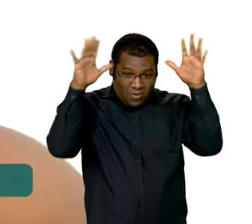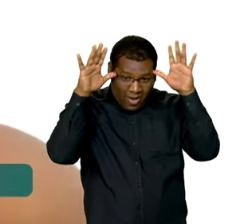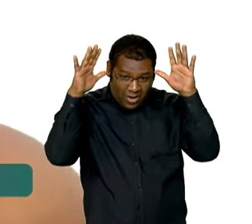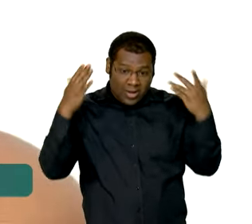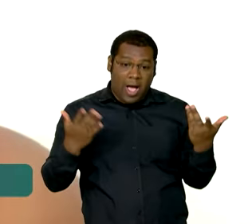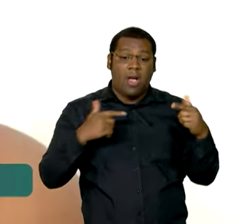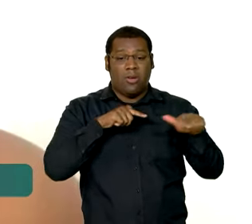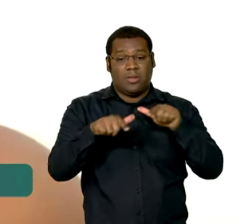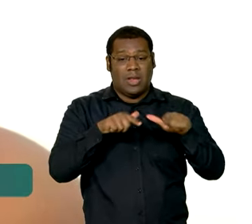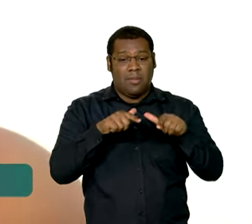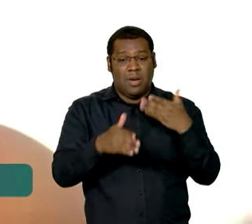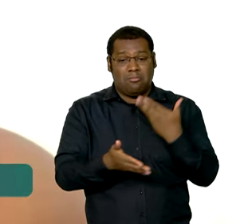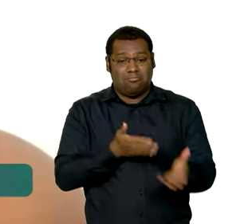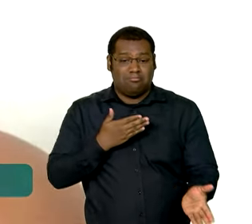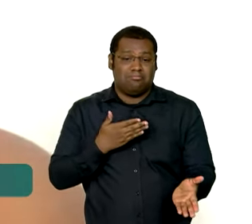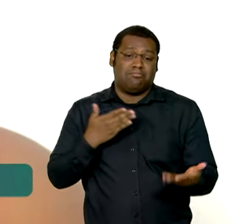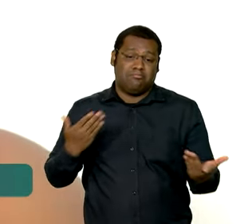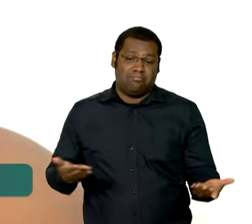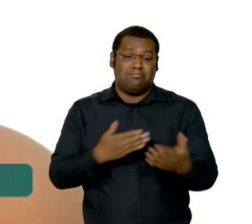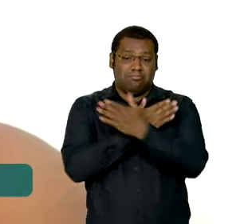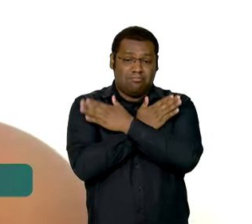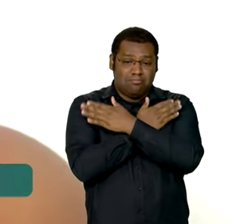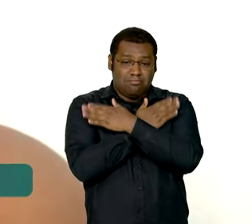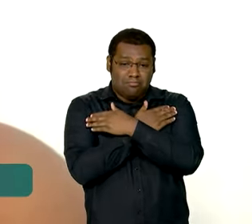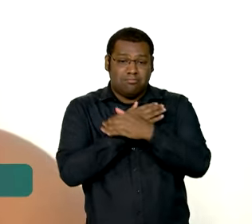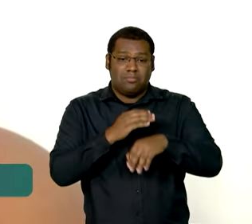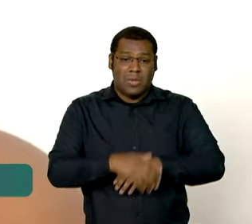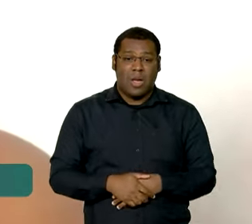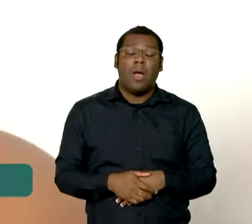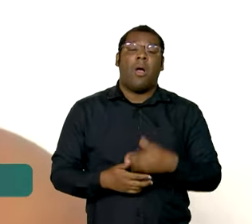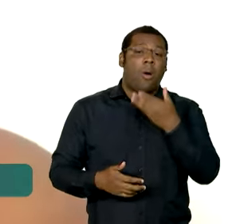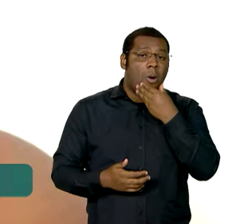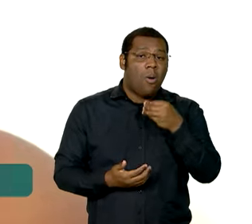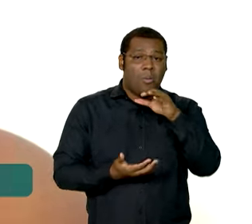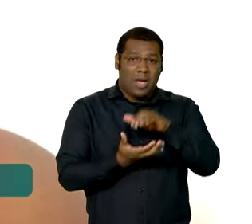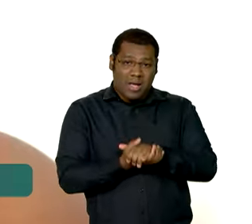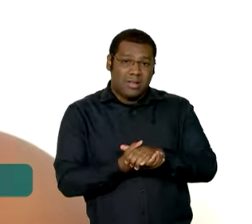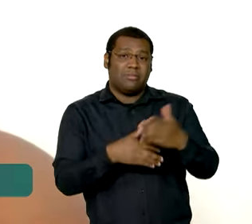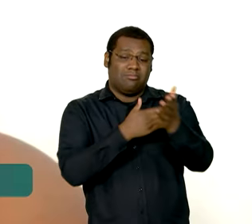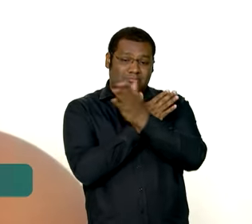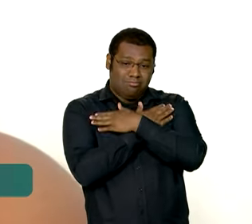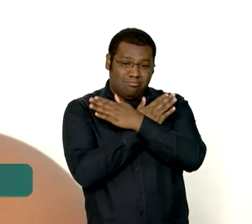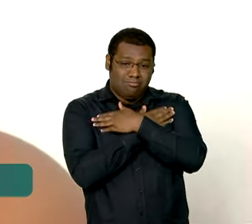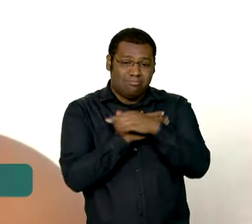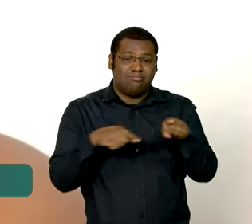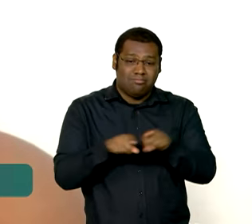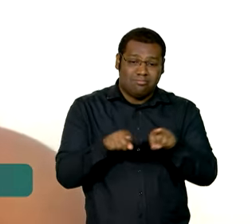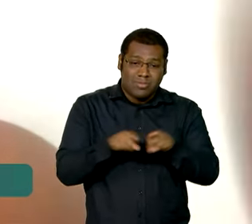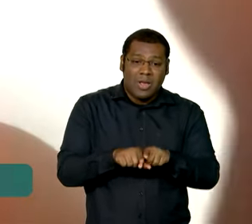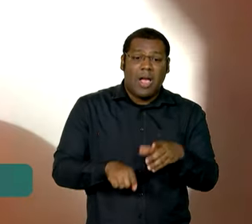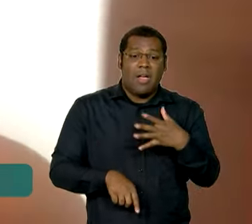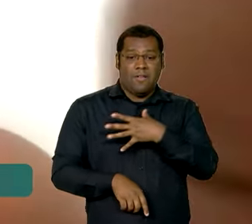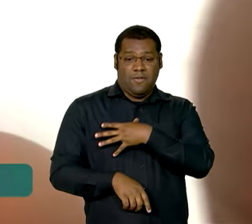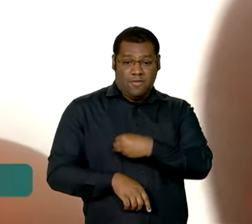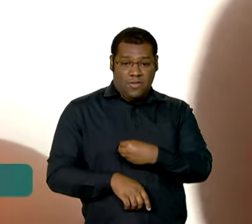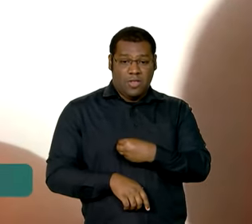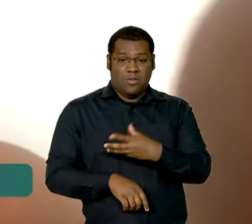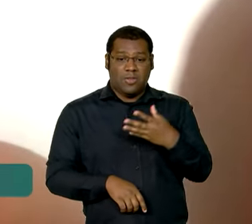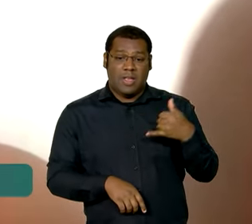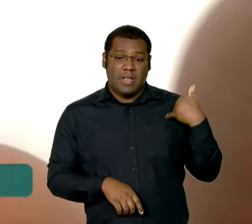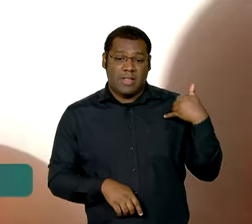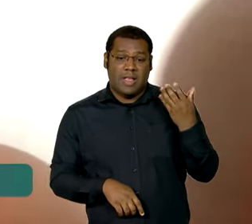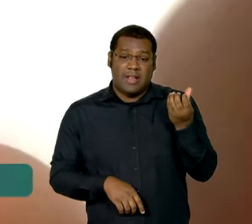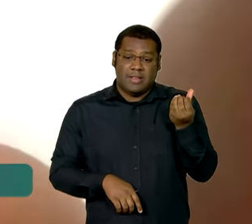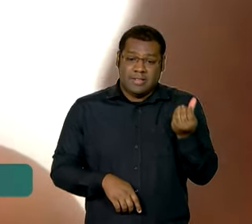fixa e tendo de arcar com o aluguel e os cuidados do filho Enzo, de seis anos, ela buscou auxílio no